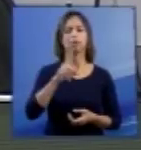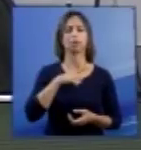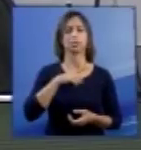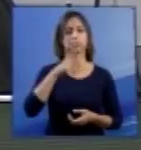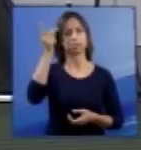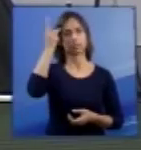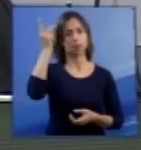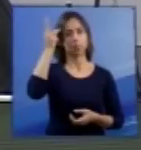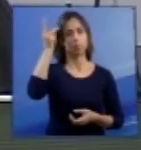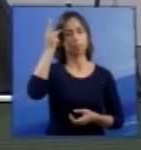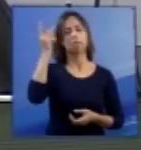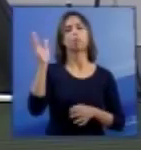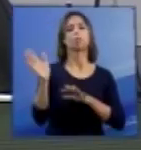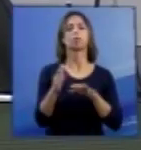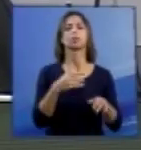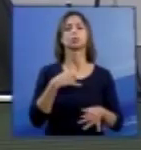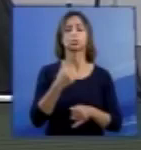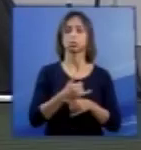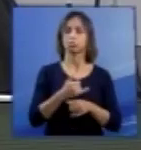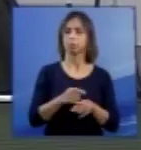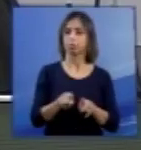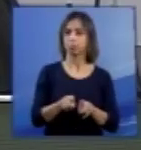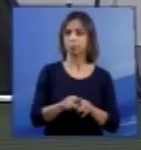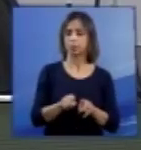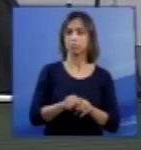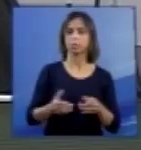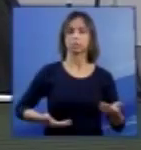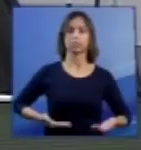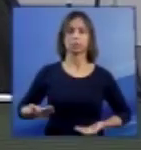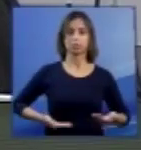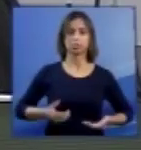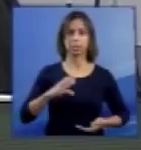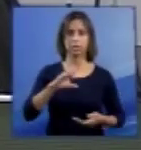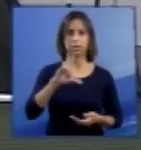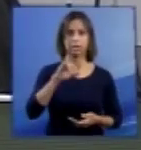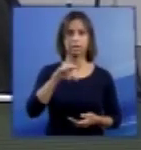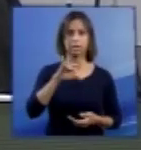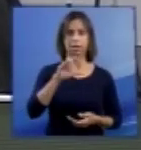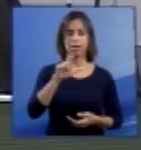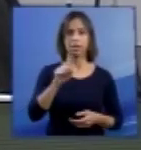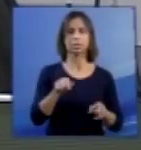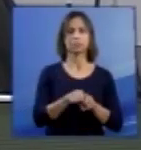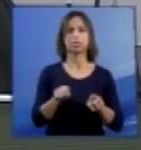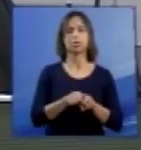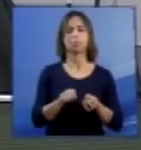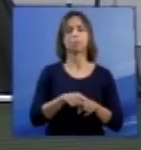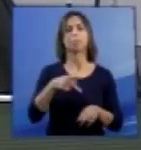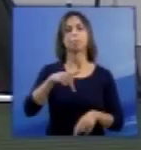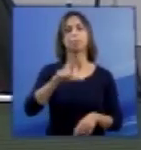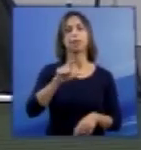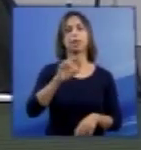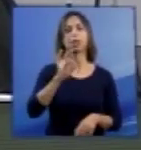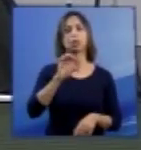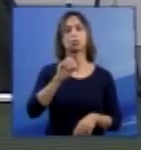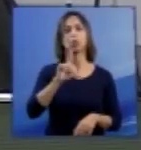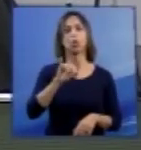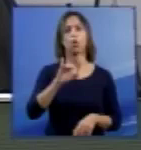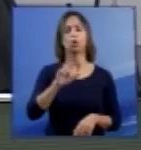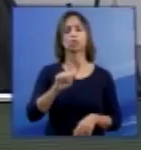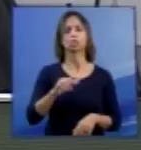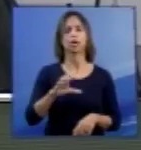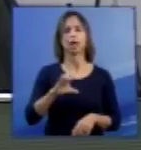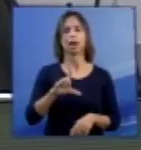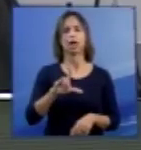chefe do Serviço de Clínicas e chefe do Serviço de Patologia Clínica do